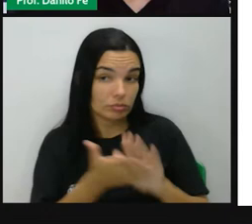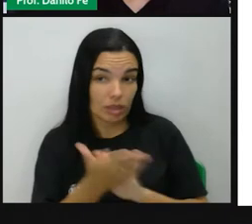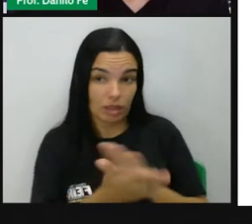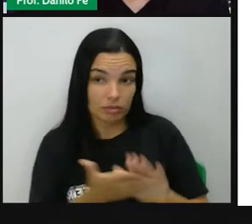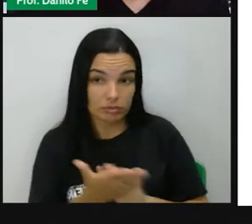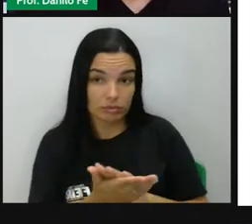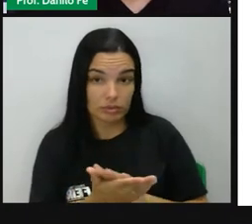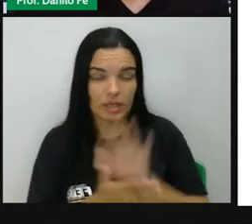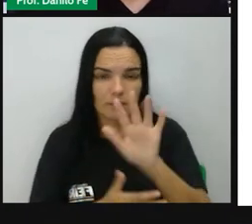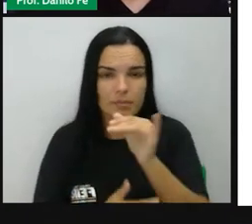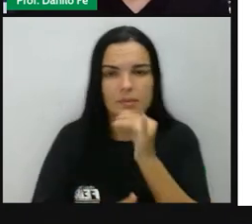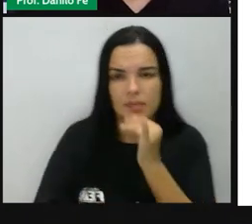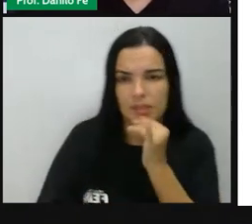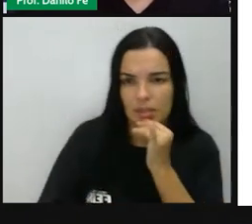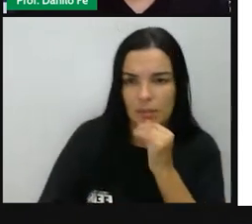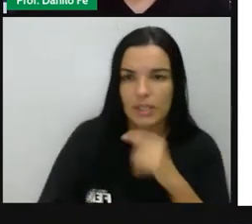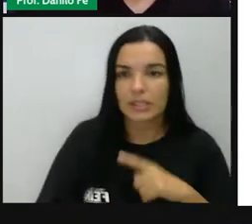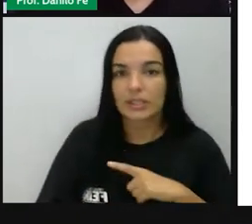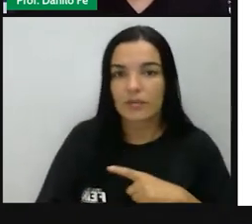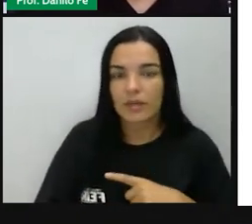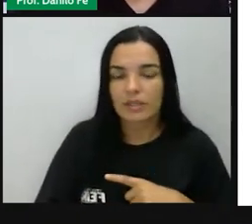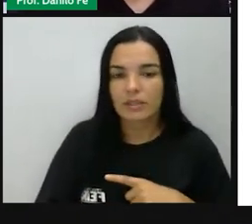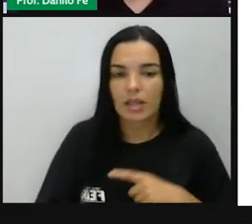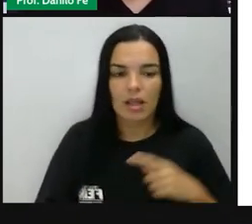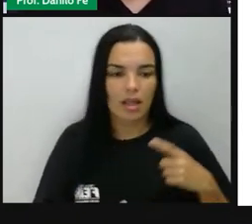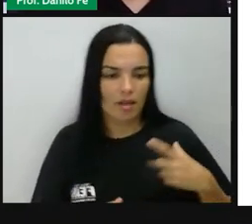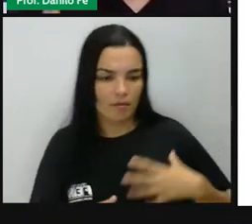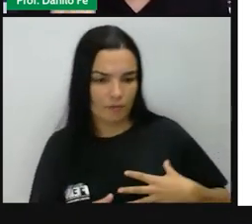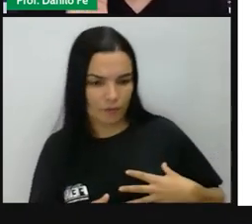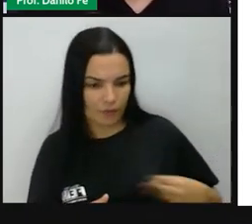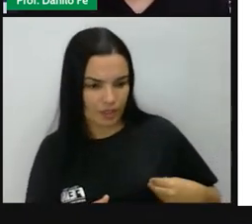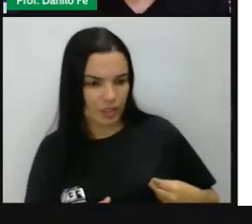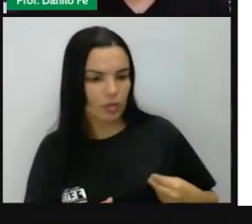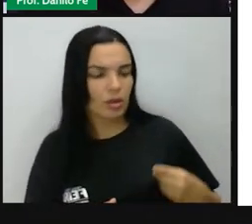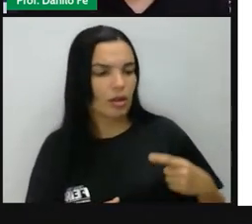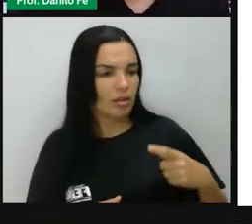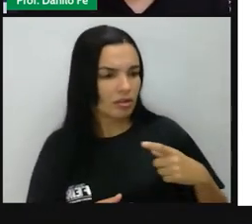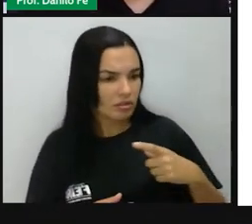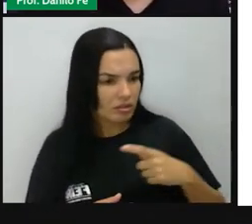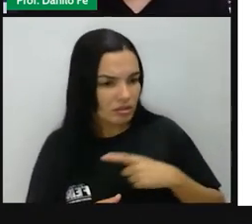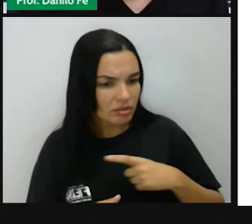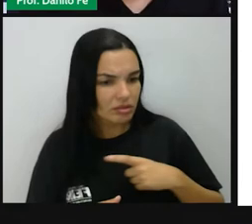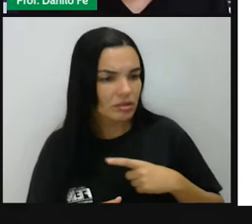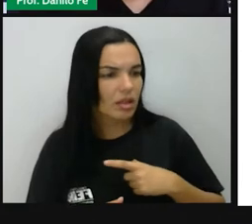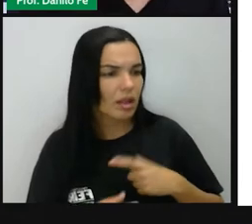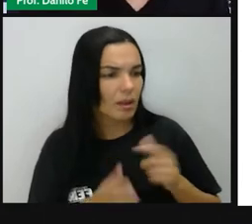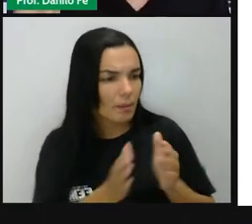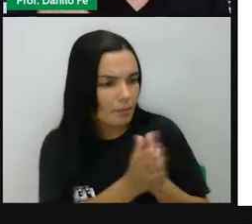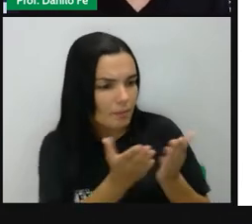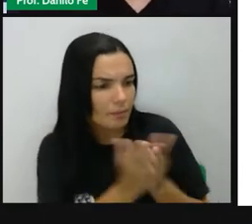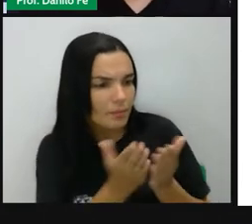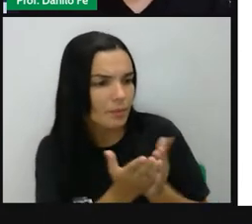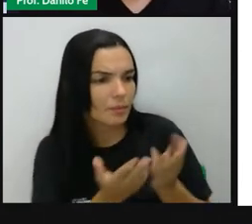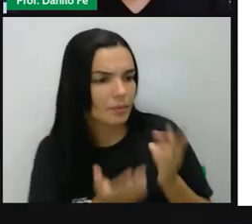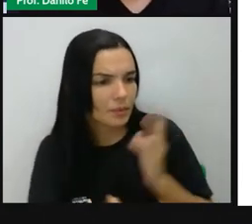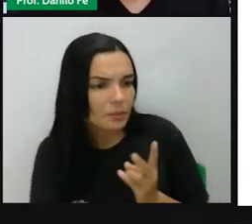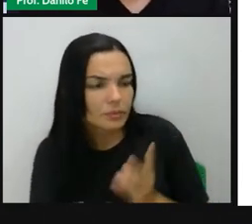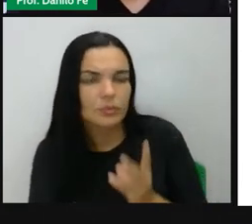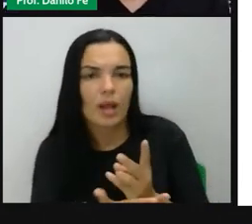e tivesse muito dinheiro, se você nascesse na origem popular, você ia continuar sendo do povo e